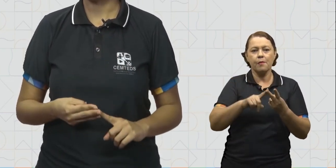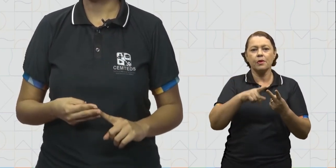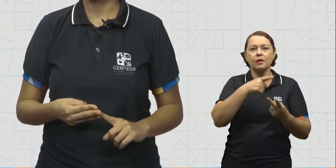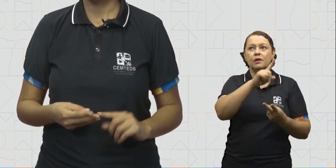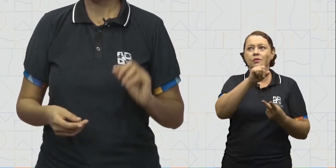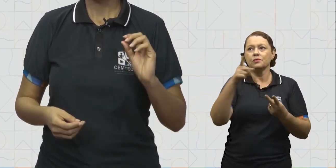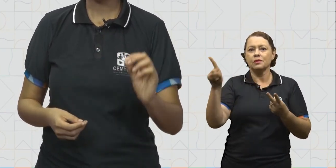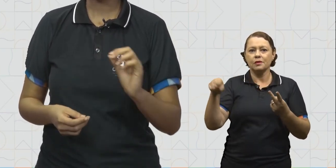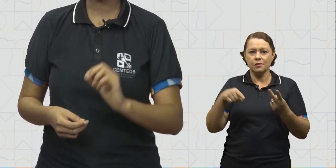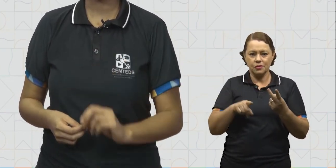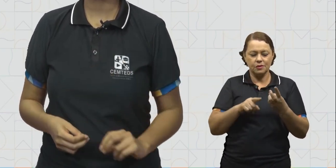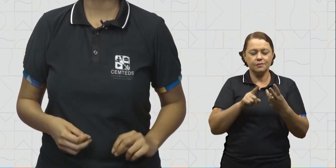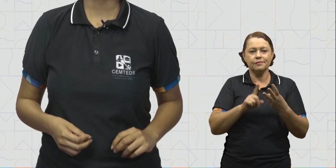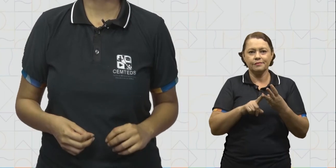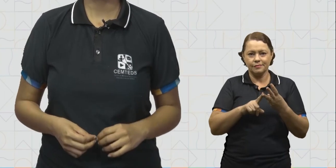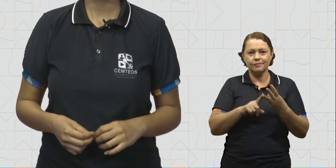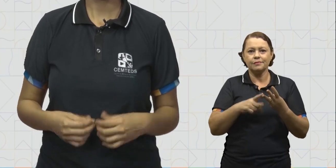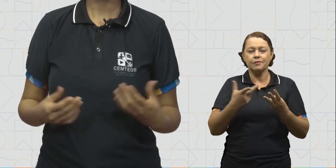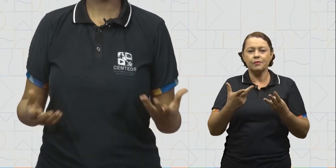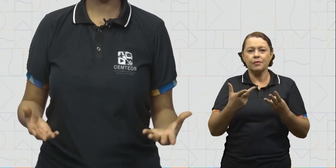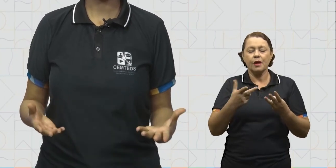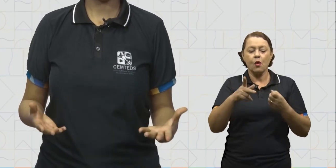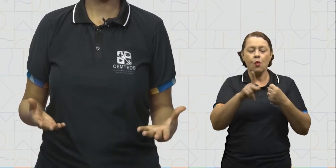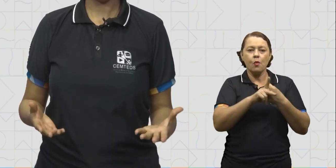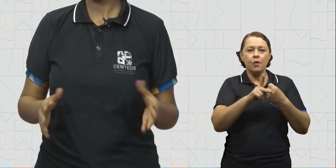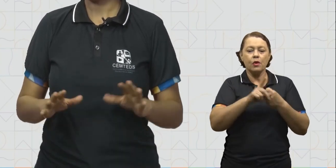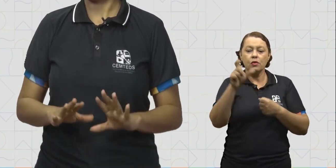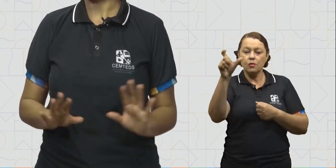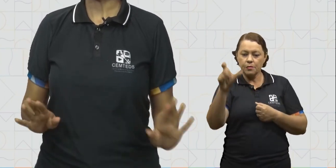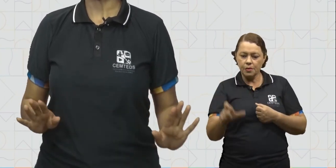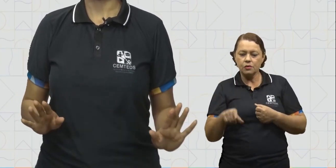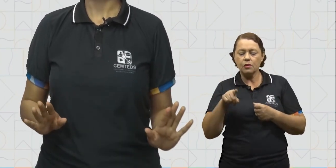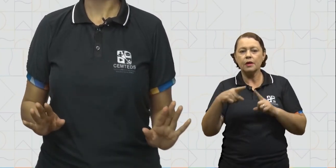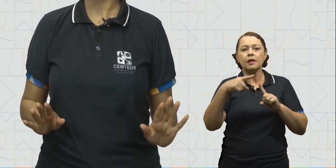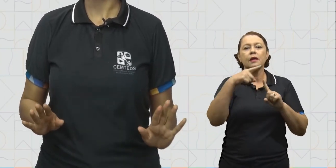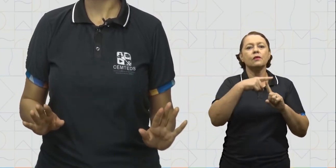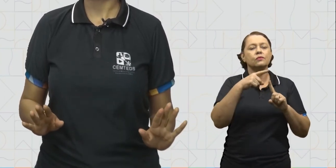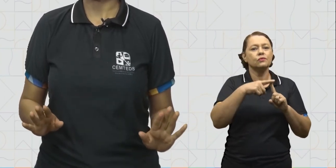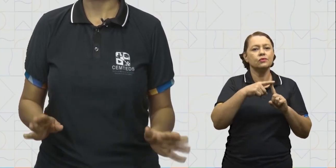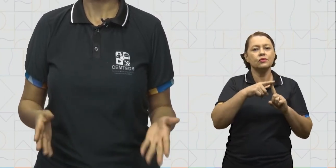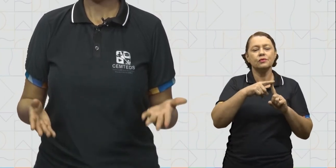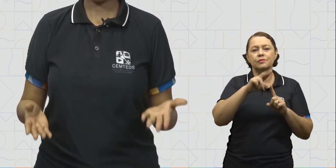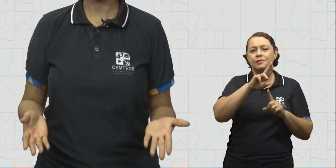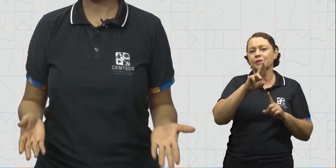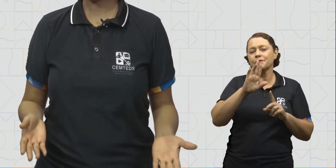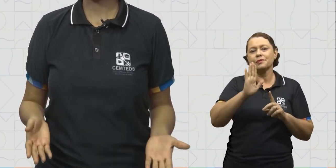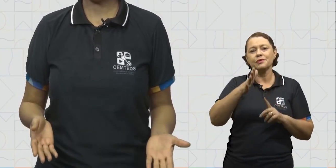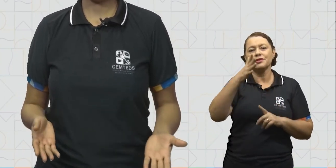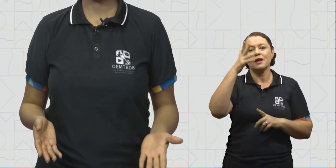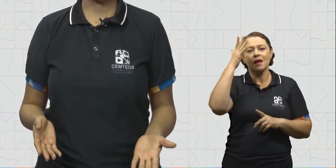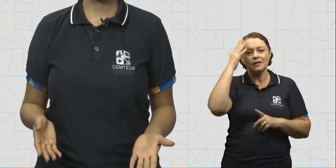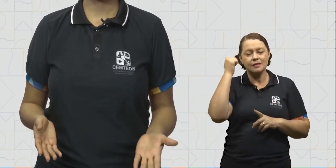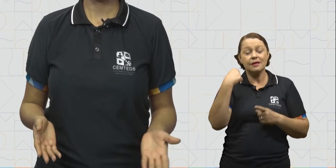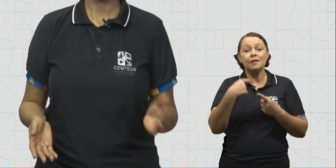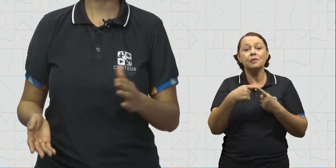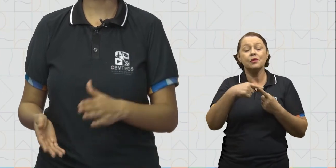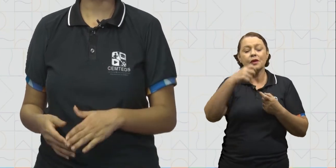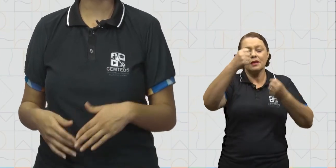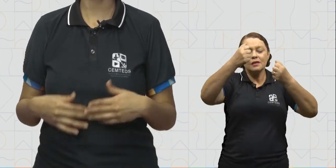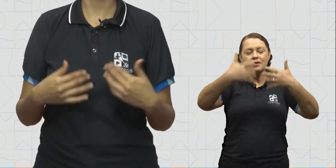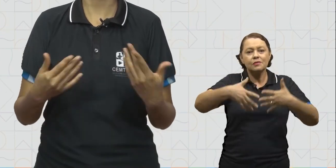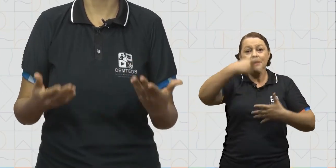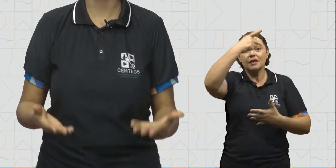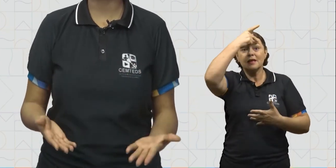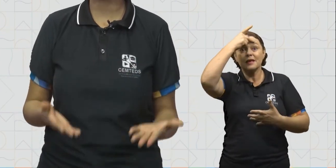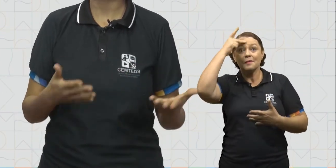demonstrativo. O pronome pessoal é um tipo de pronome que, pelo nome, você já sabe. Ele fala sobre pessoas, ou